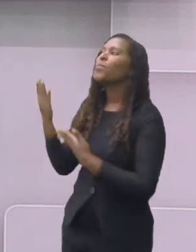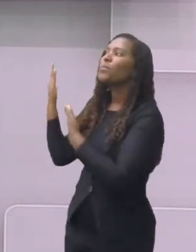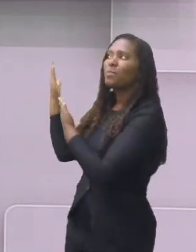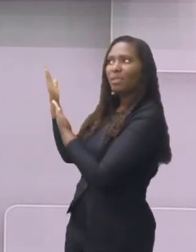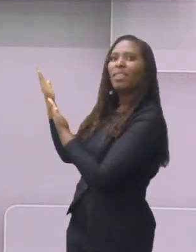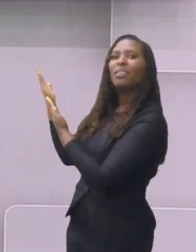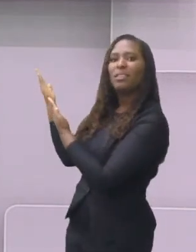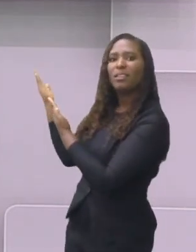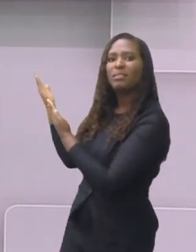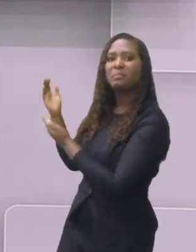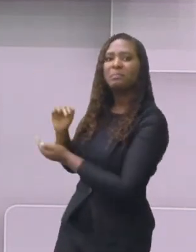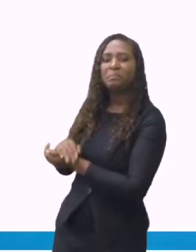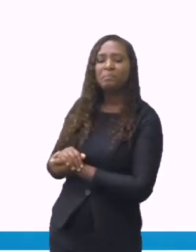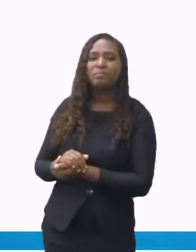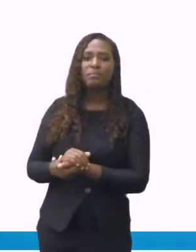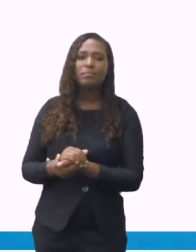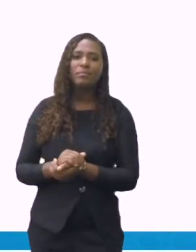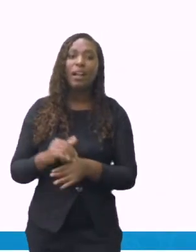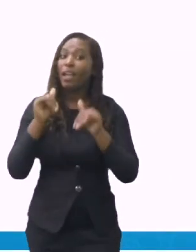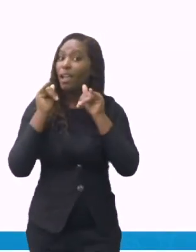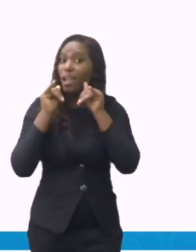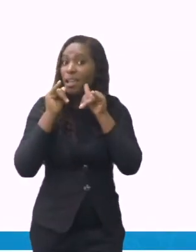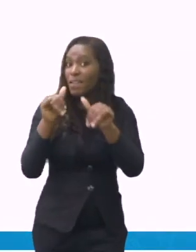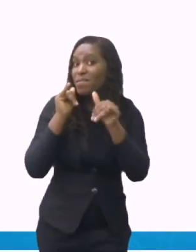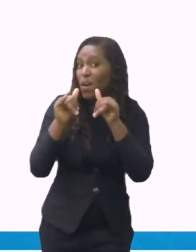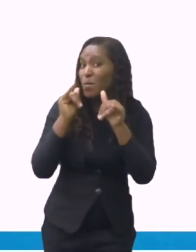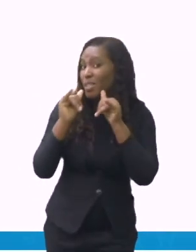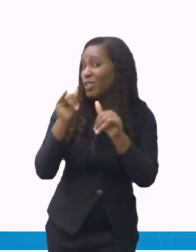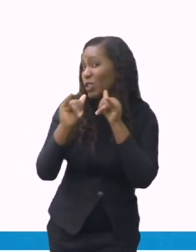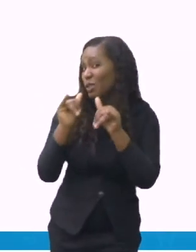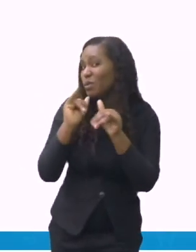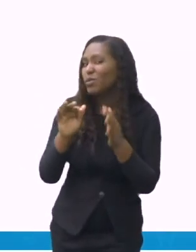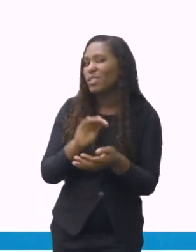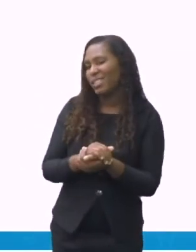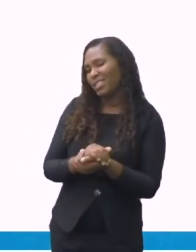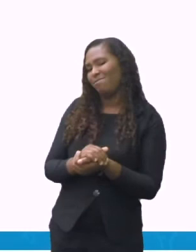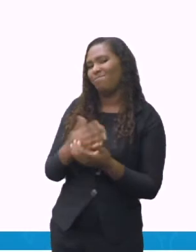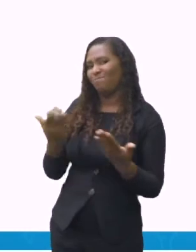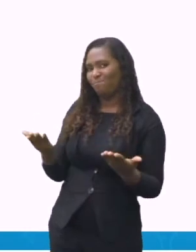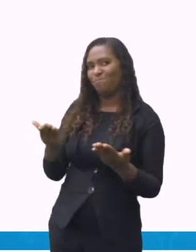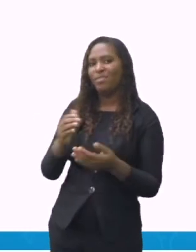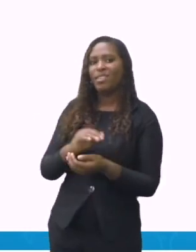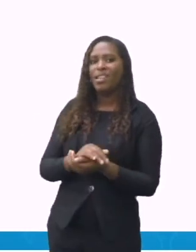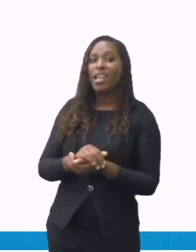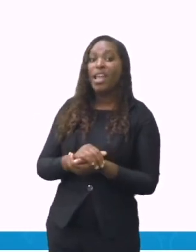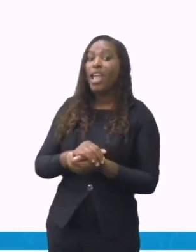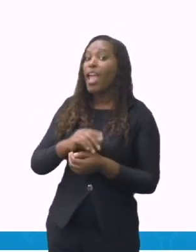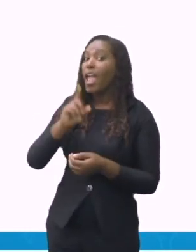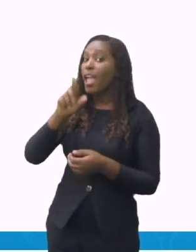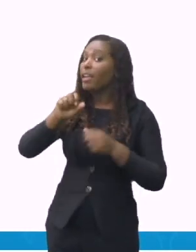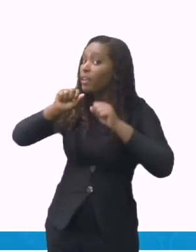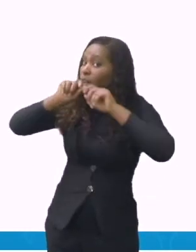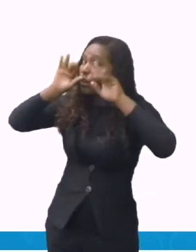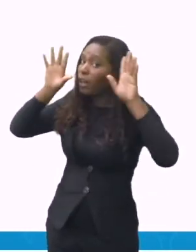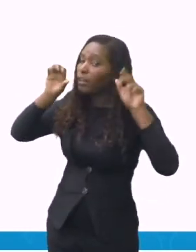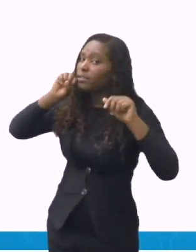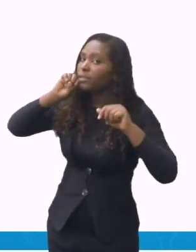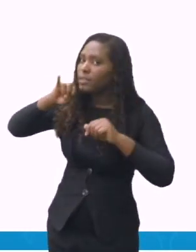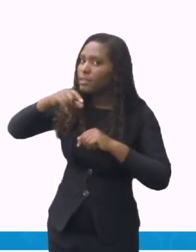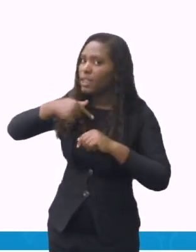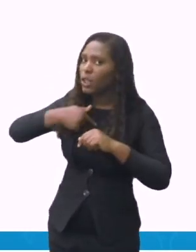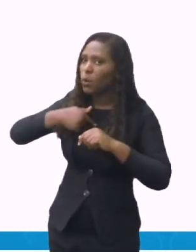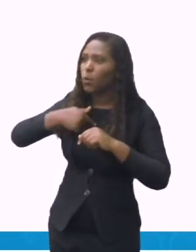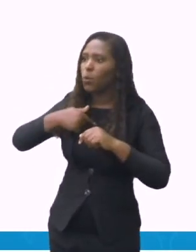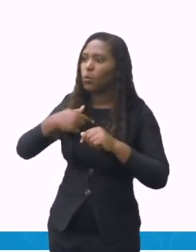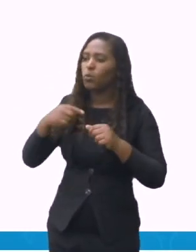essas informações do modo de preparo, elas precisam ser muito claras. Se eu não detalhar, se eu não for